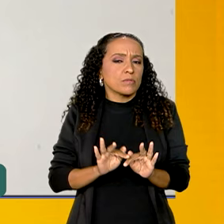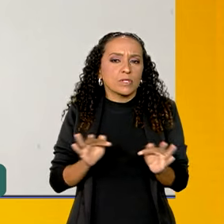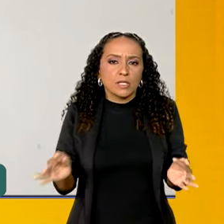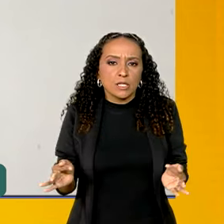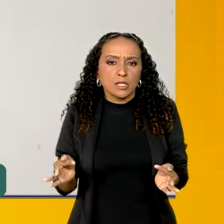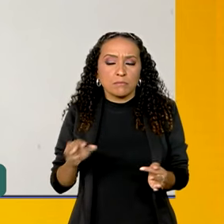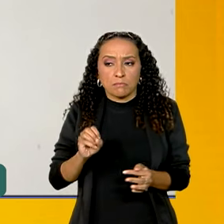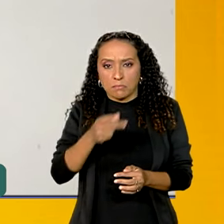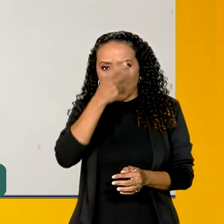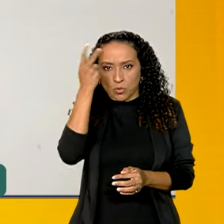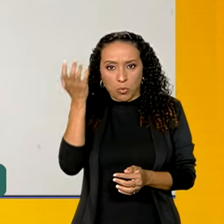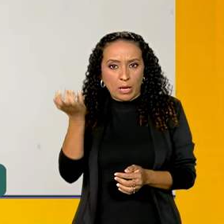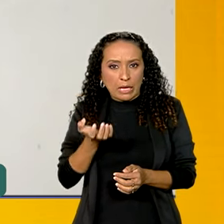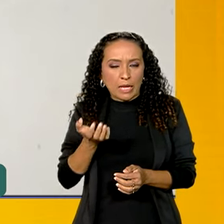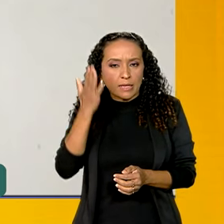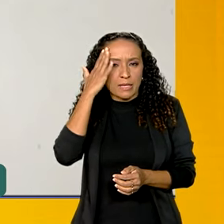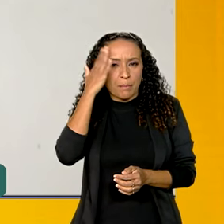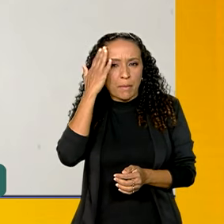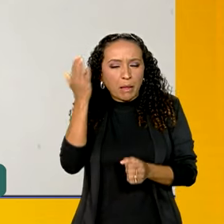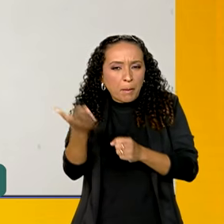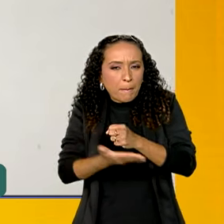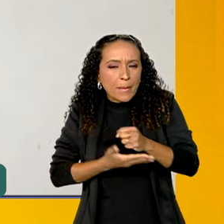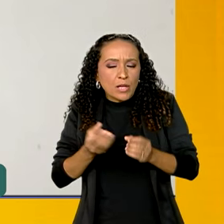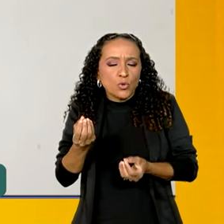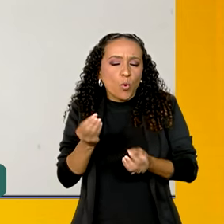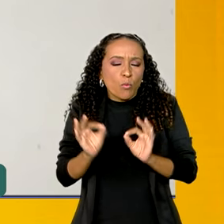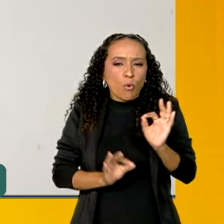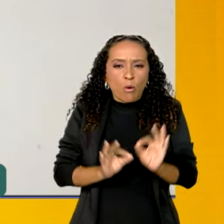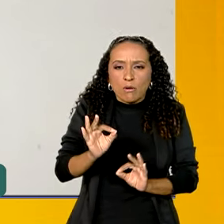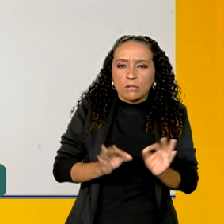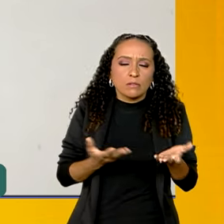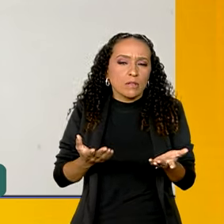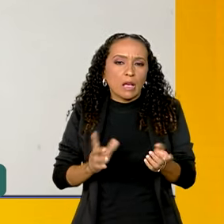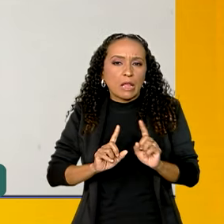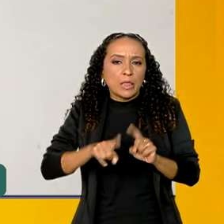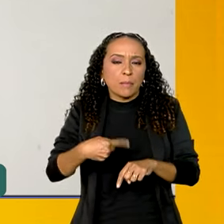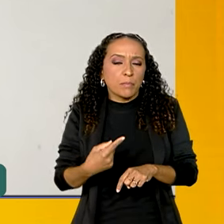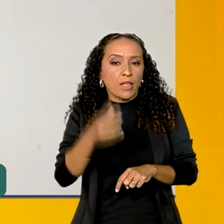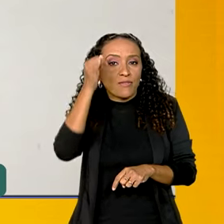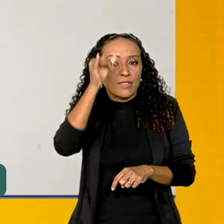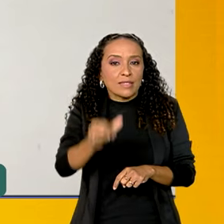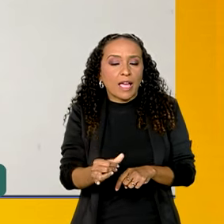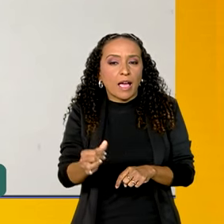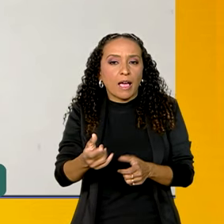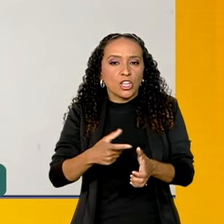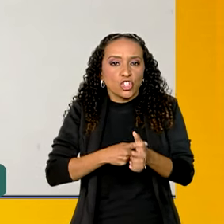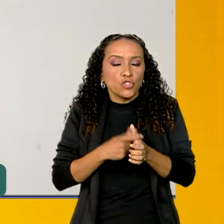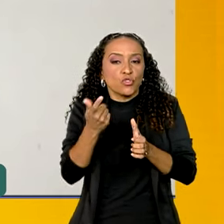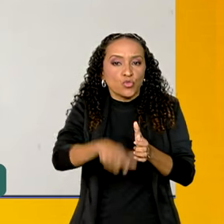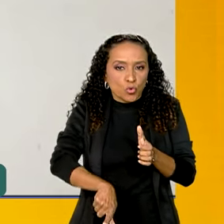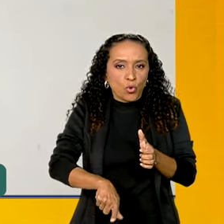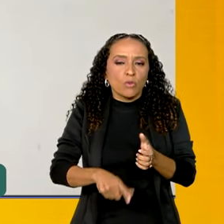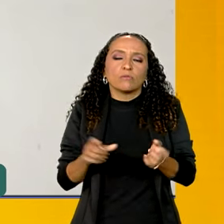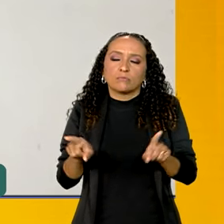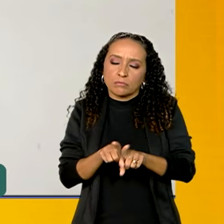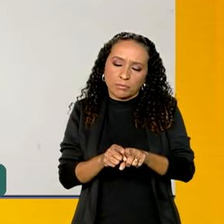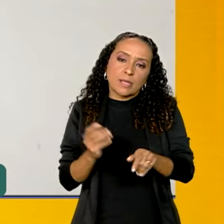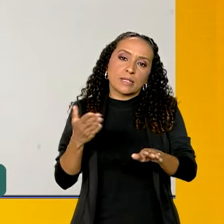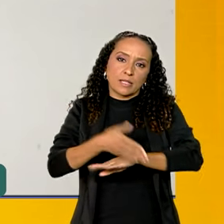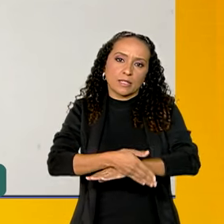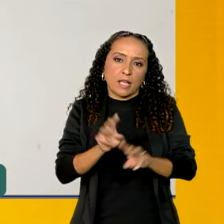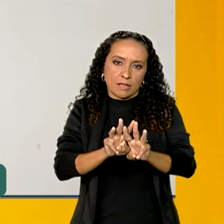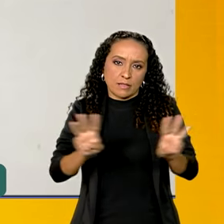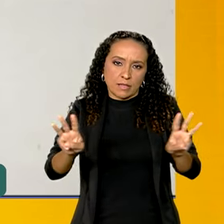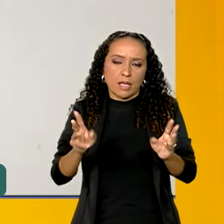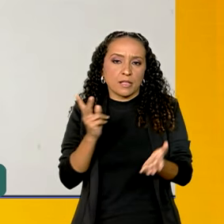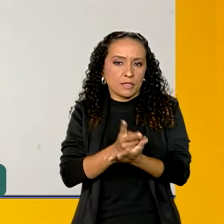para quem quiser ter noções básicas de como se organizar, como depois não voltar a se enrolar, para acessar ali também nesse